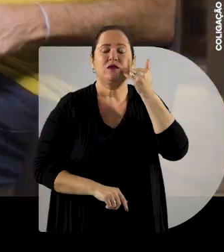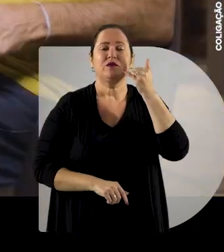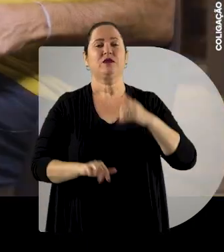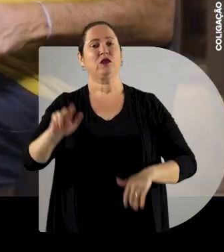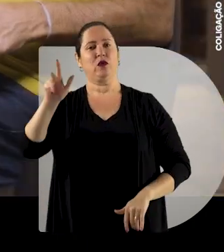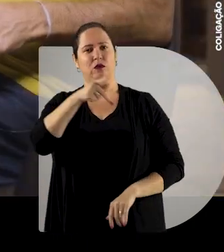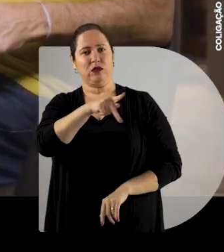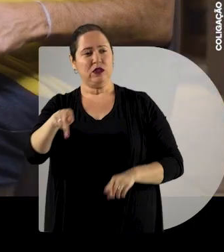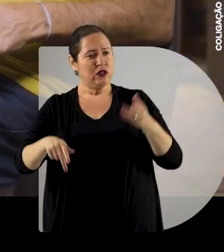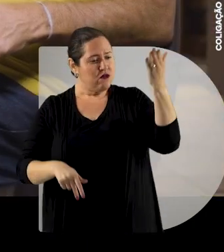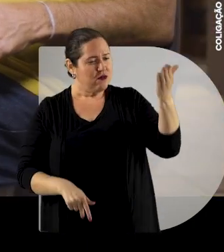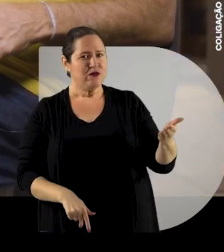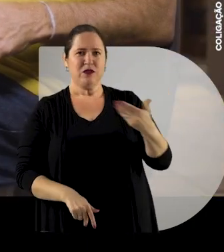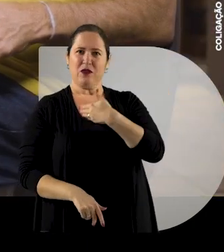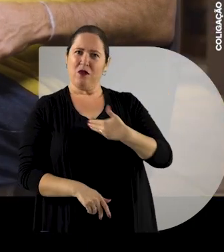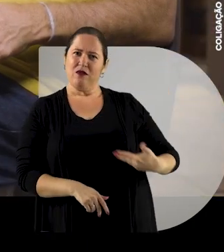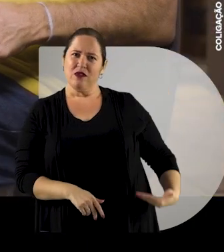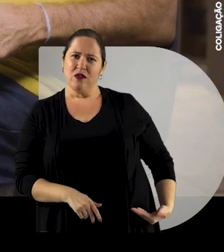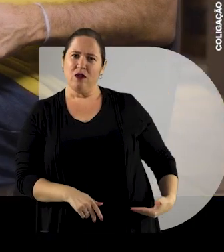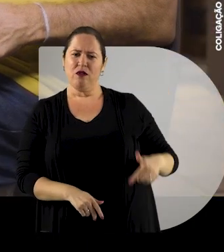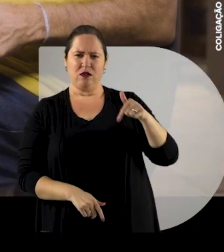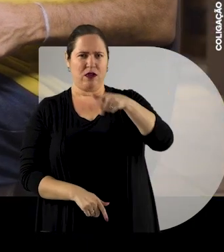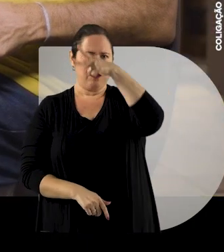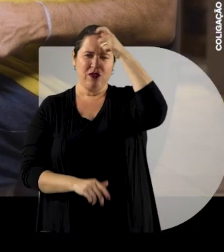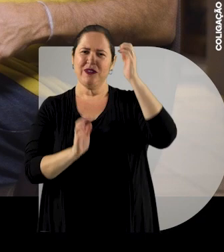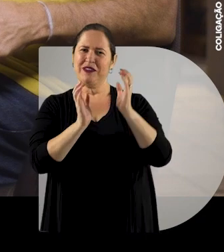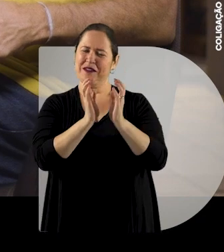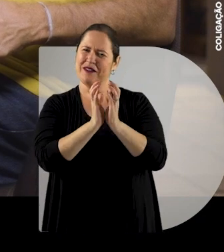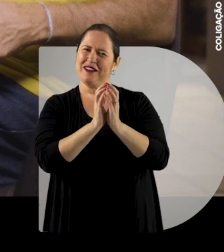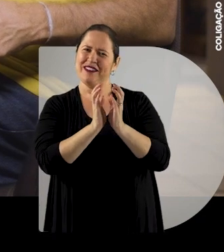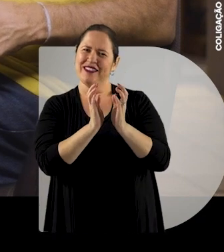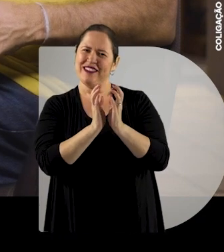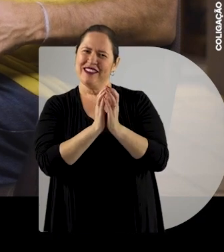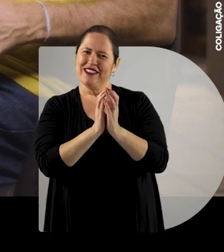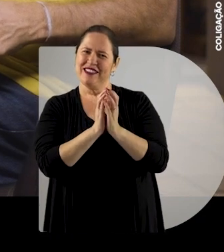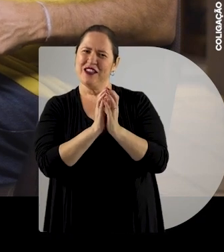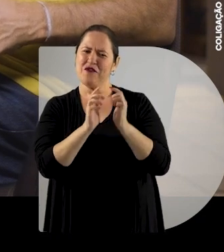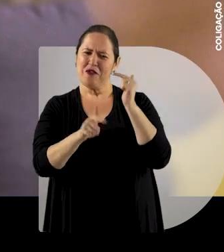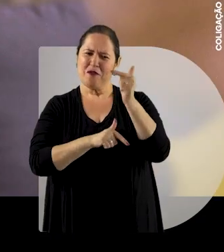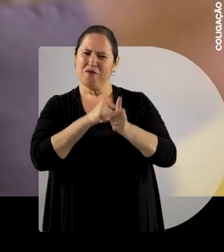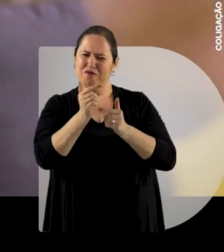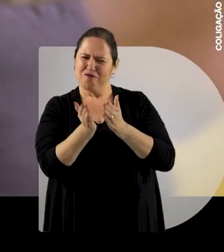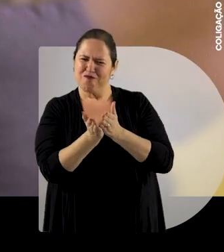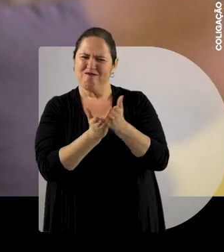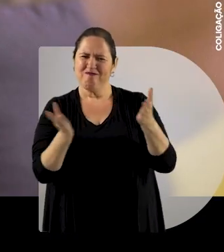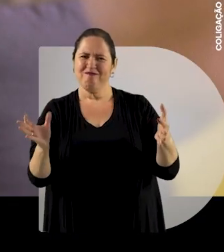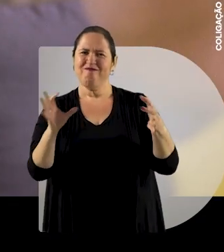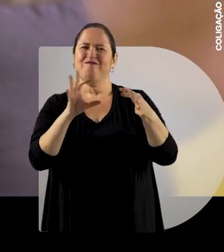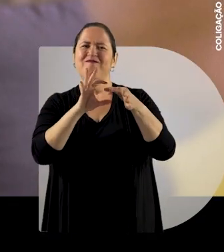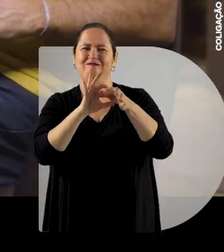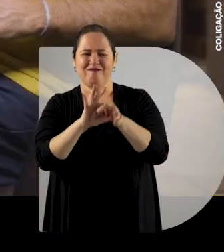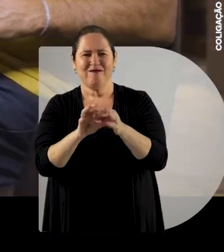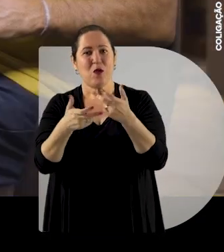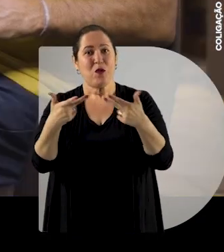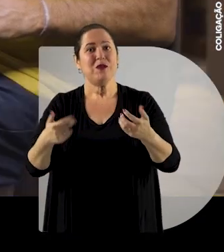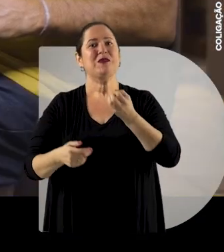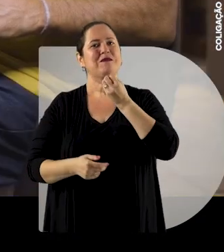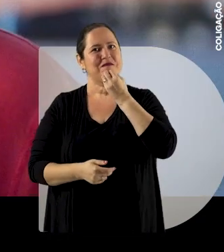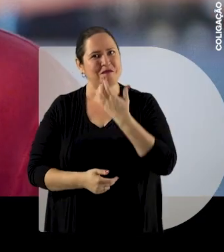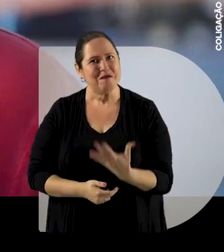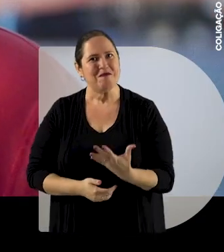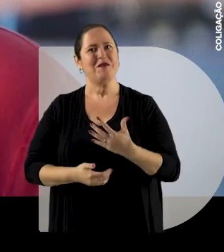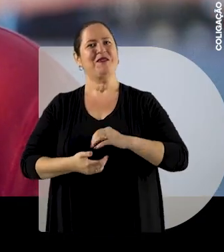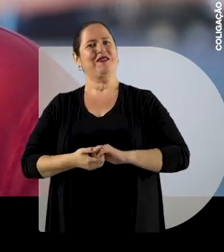presidente, você é governador. E a gente aqui na prefeitura do Recife, pra fazer esse alinhamento de muita coisa boa que a gente pode